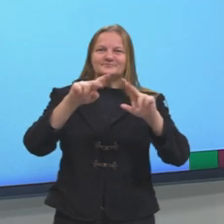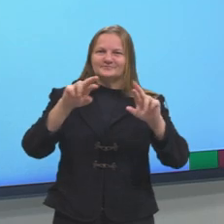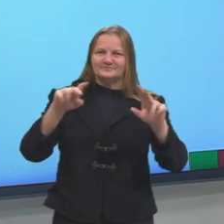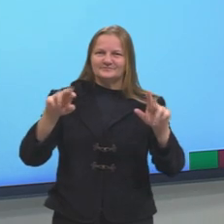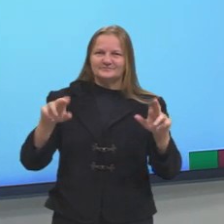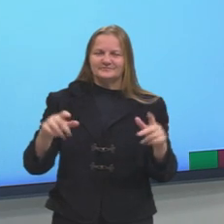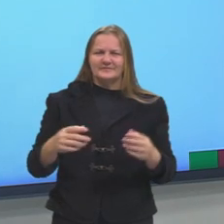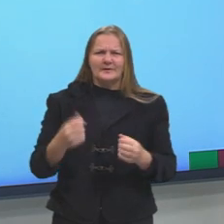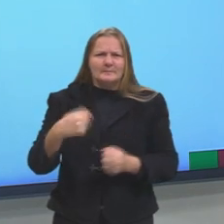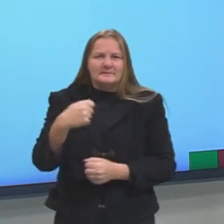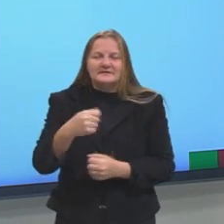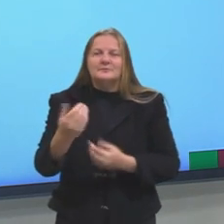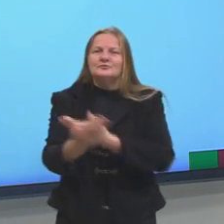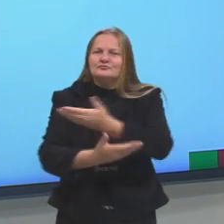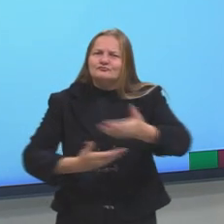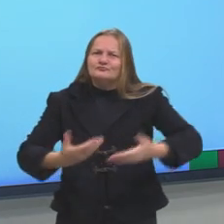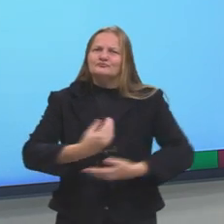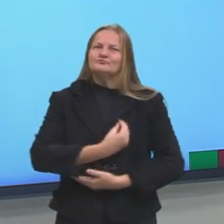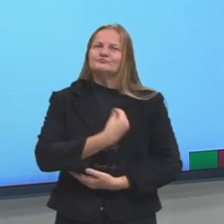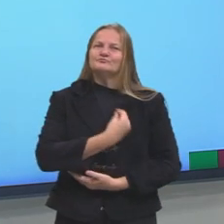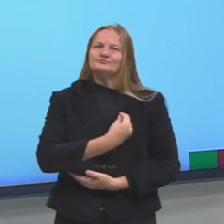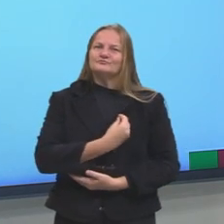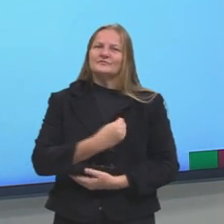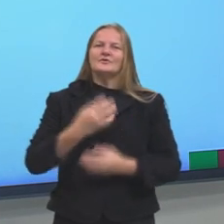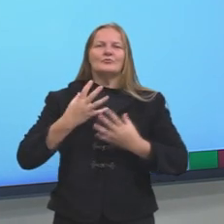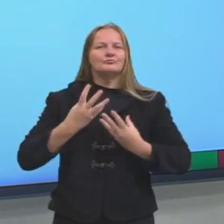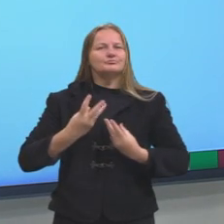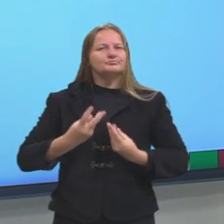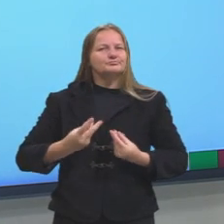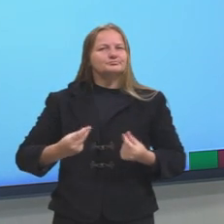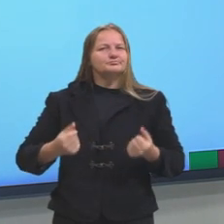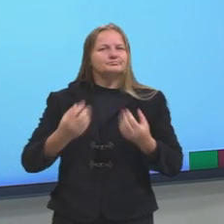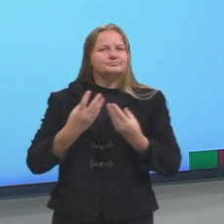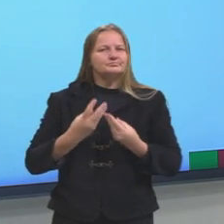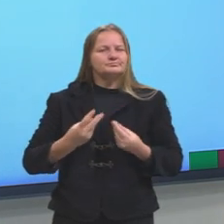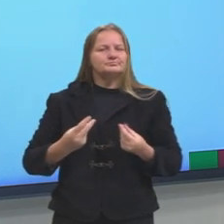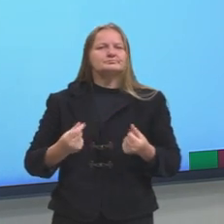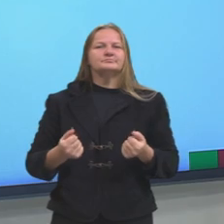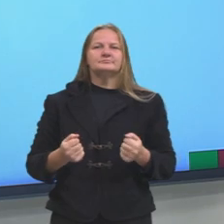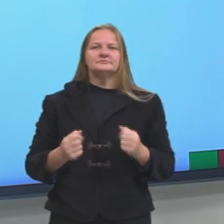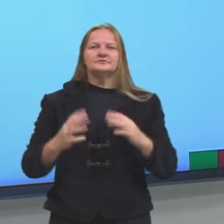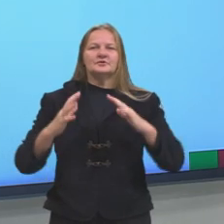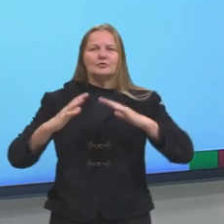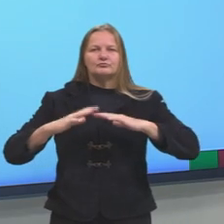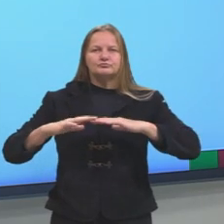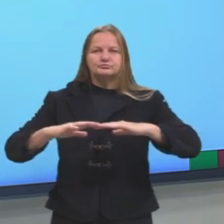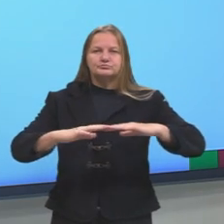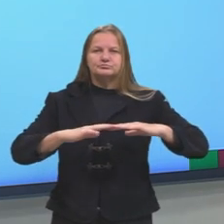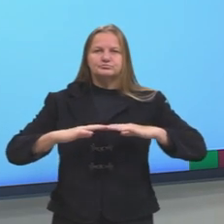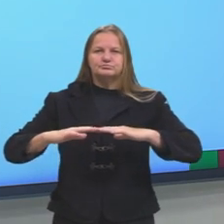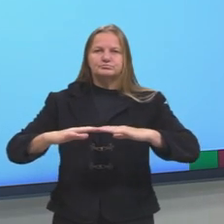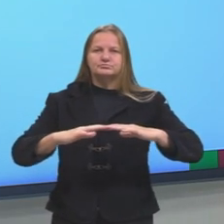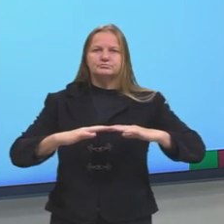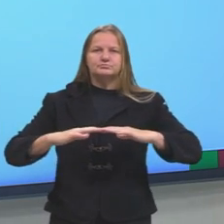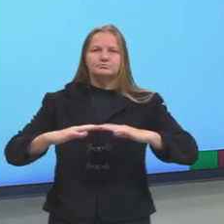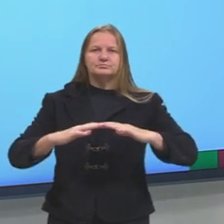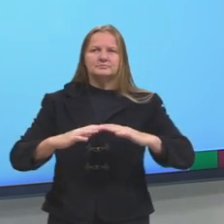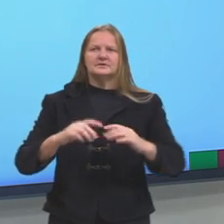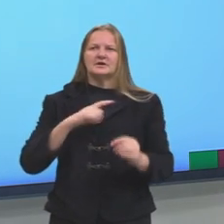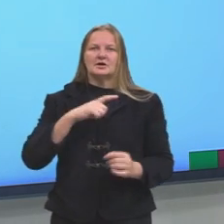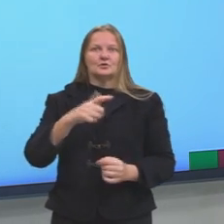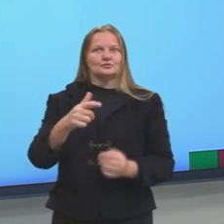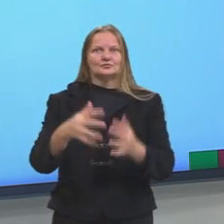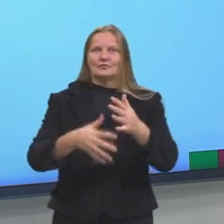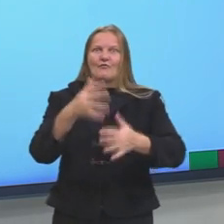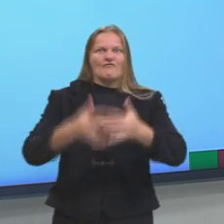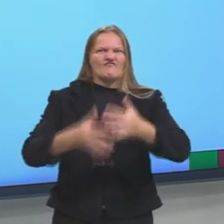conviver de forma harmoniosa. Uma sociedade em conflito, ela não avança e traz prejuízos